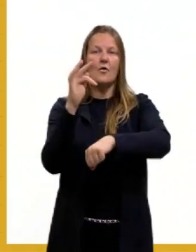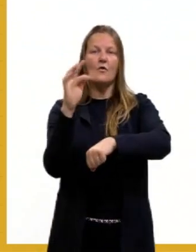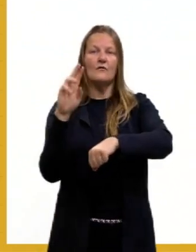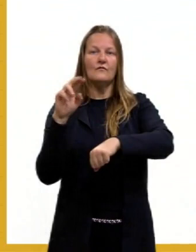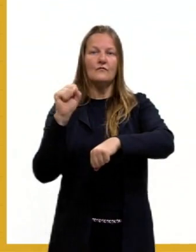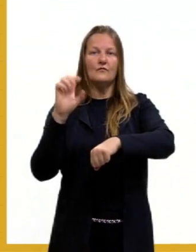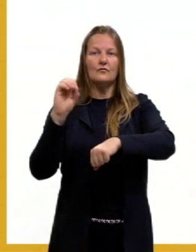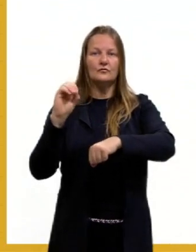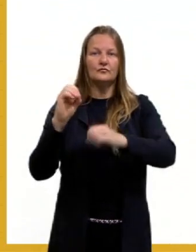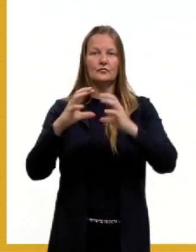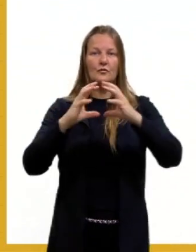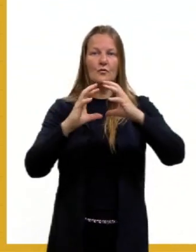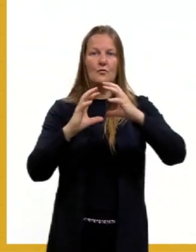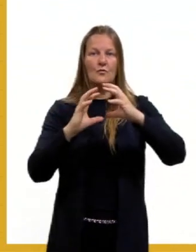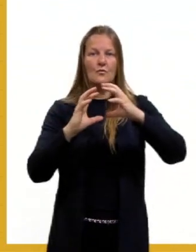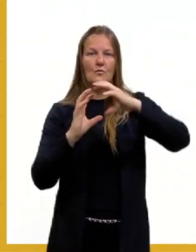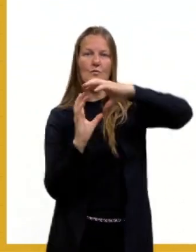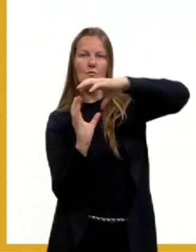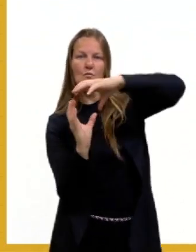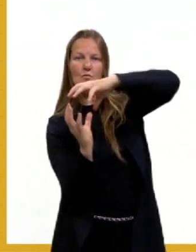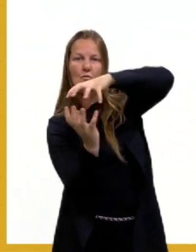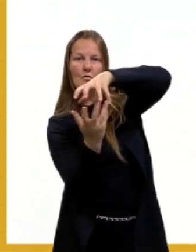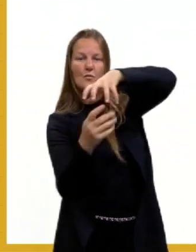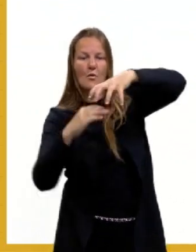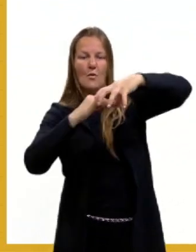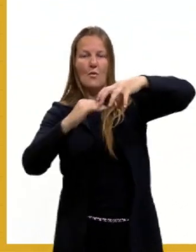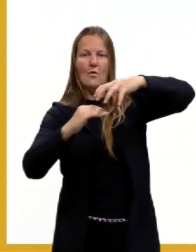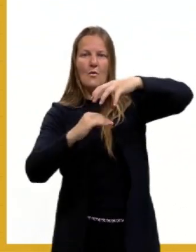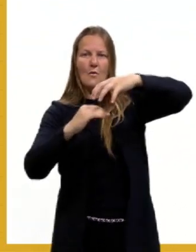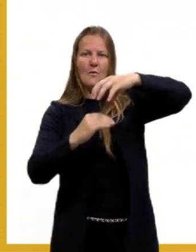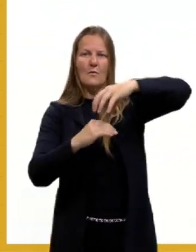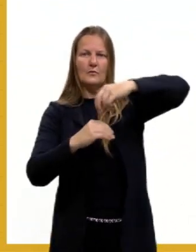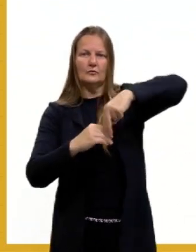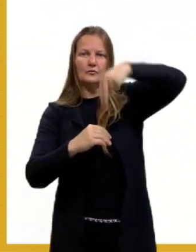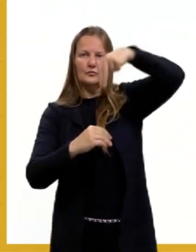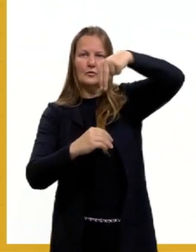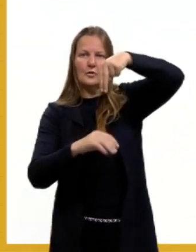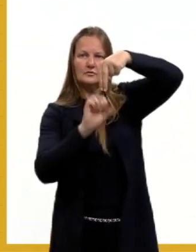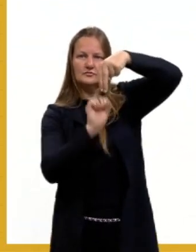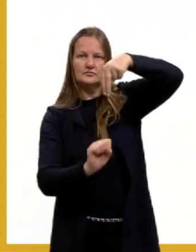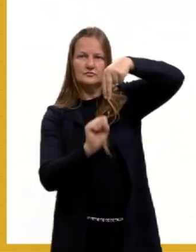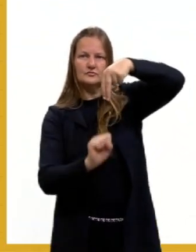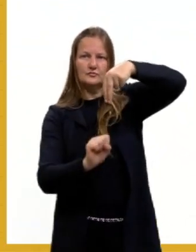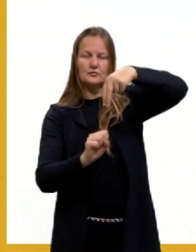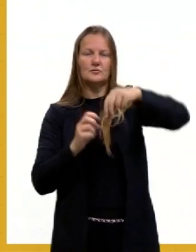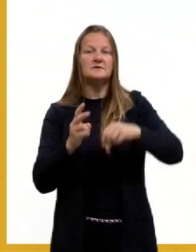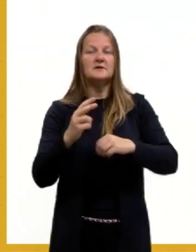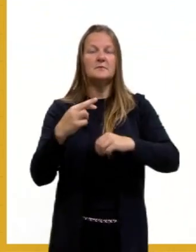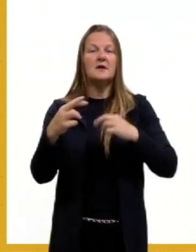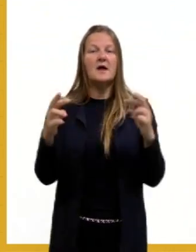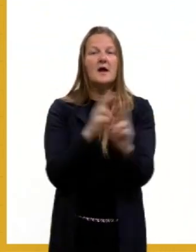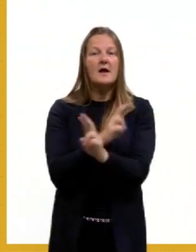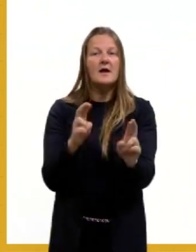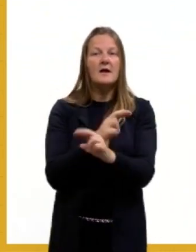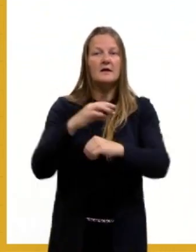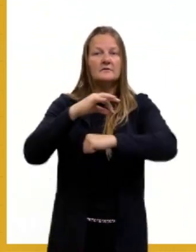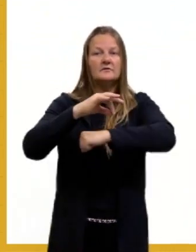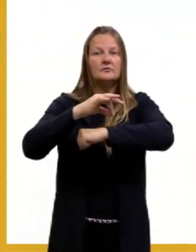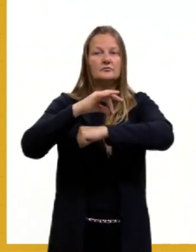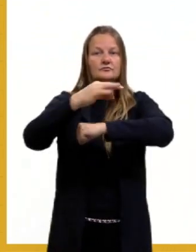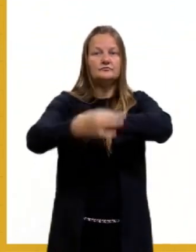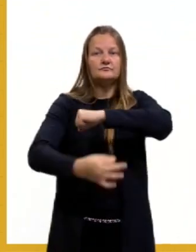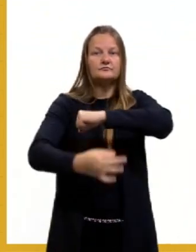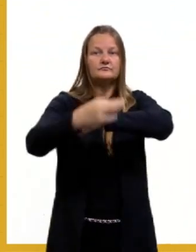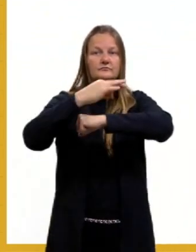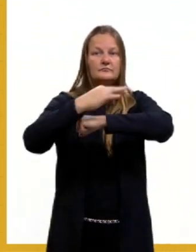Hemisférios diferentes, então, a gente soma as longitudes, tá, sempre vai ser relacionado da longitude. Se os dois estiverem no